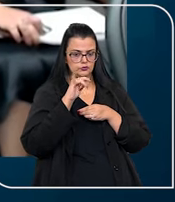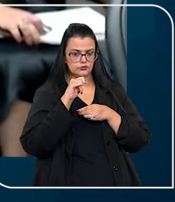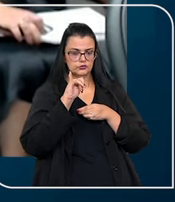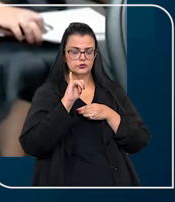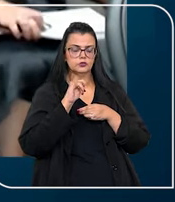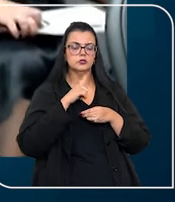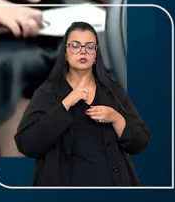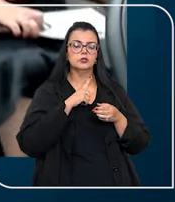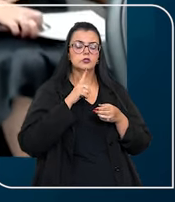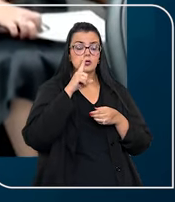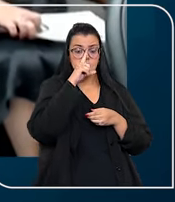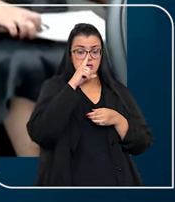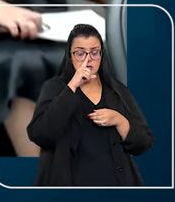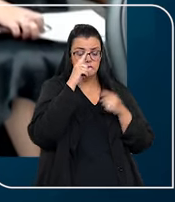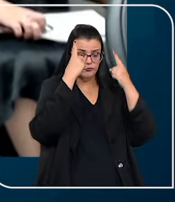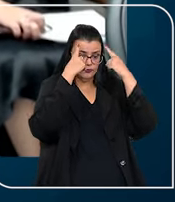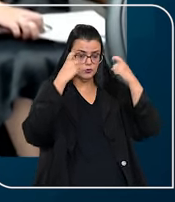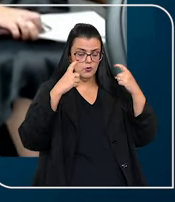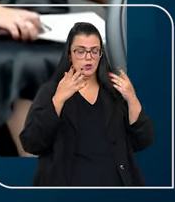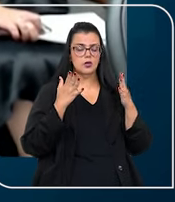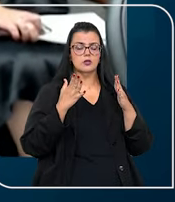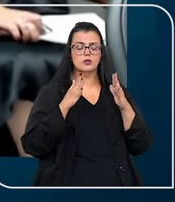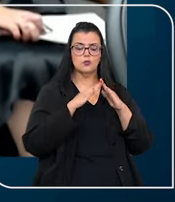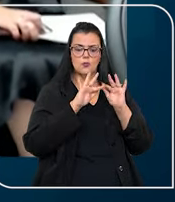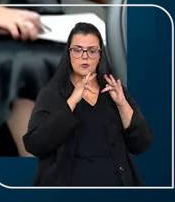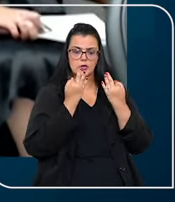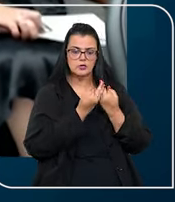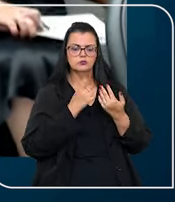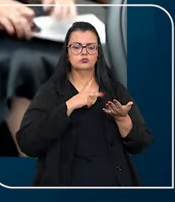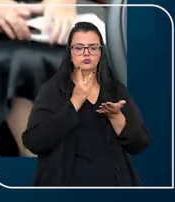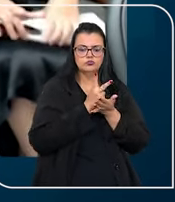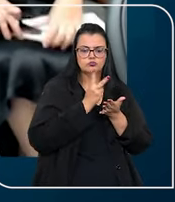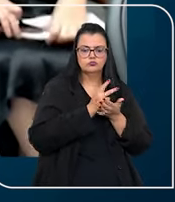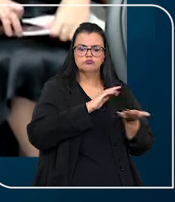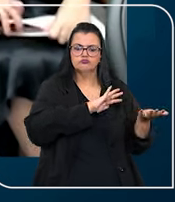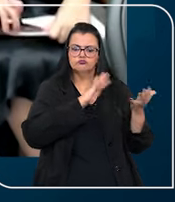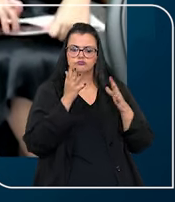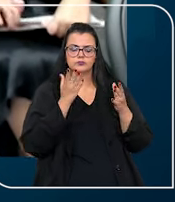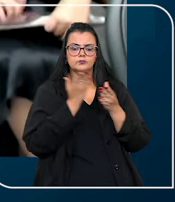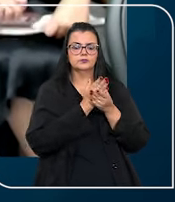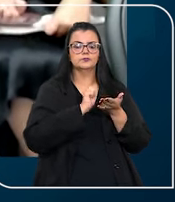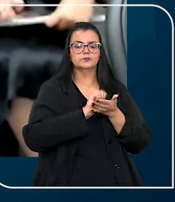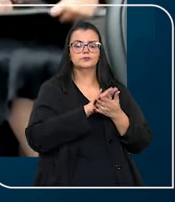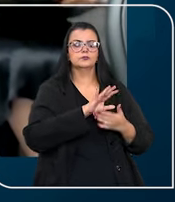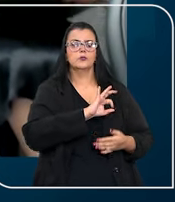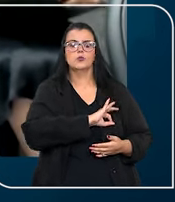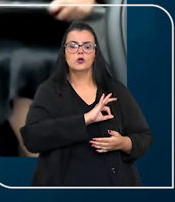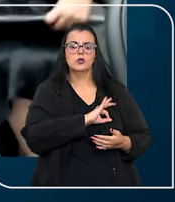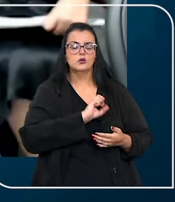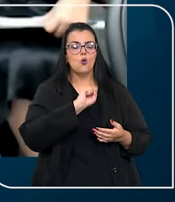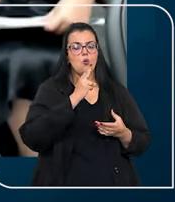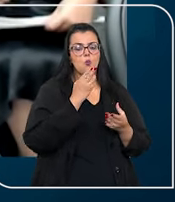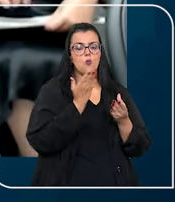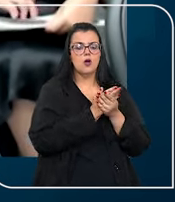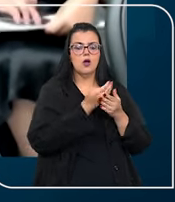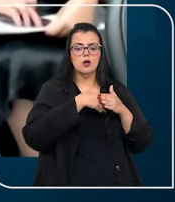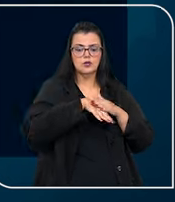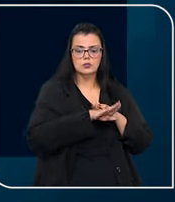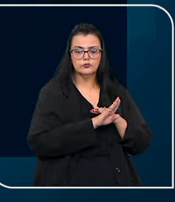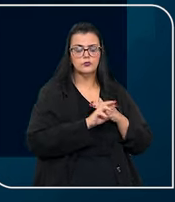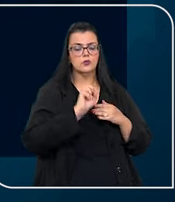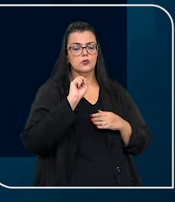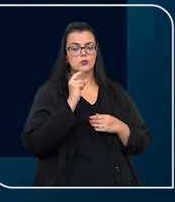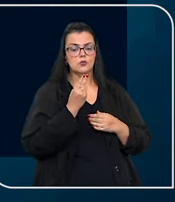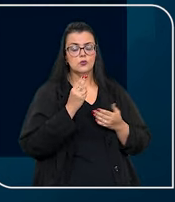Cruz, destacou que o risco de violência doméstica pode permanecer mesmo sem a instauração de inquérito policial ou com seu arquivamento,